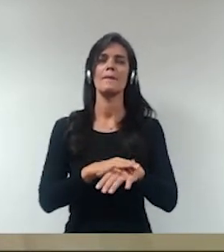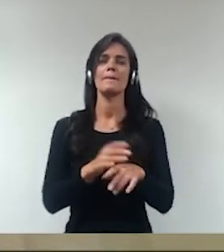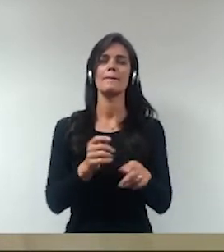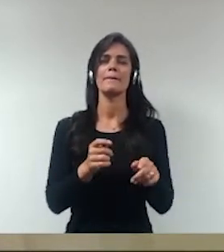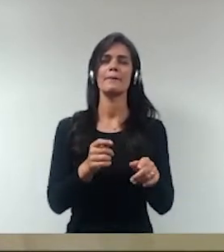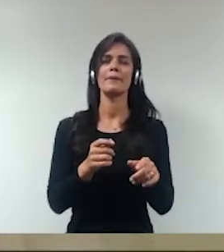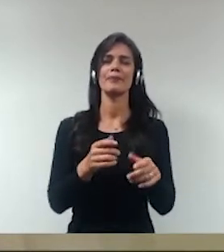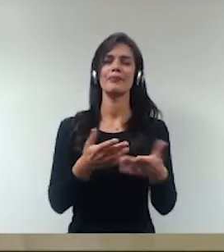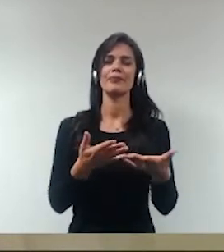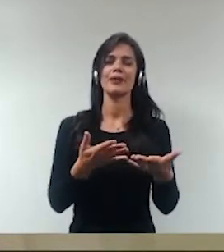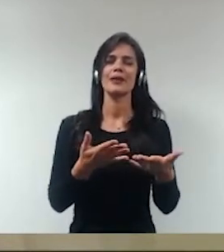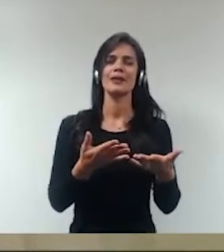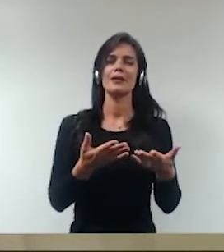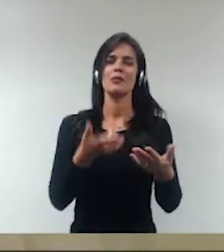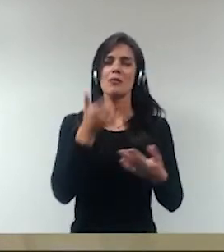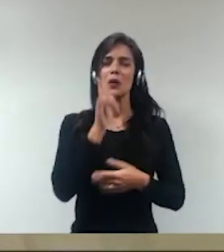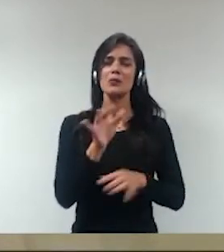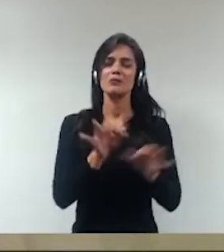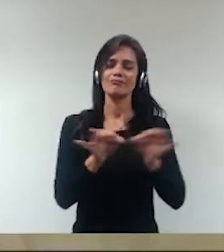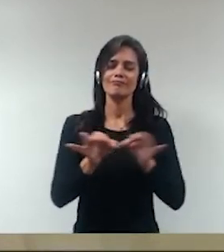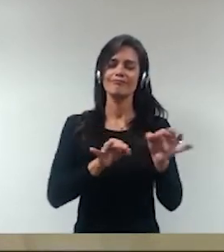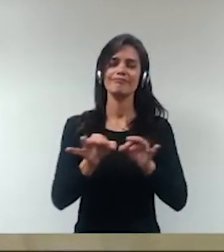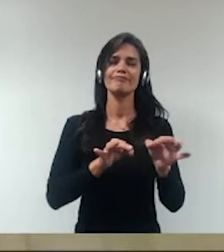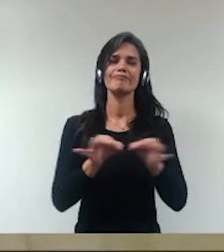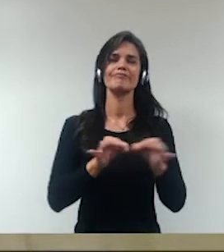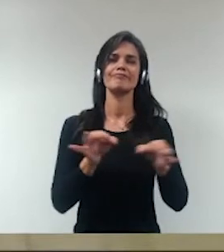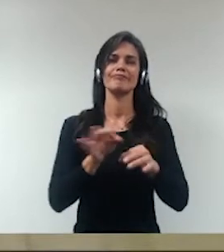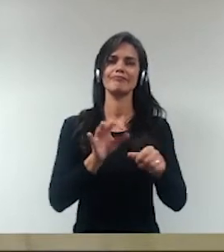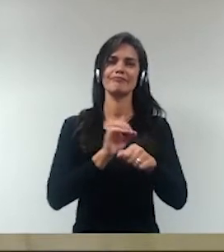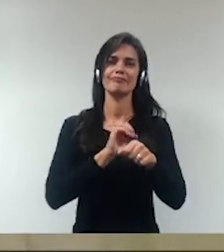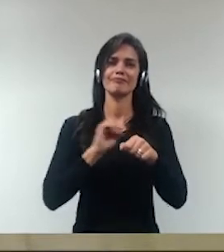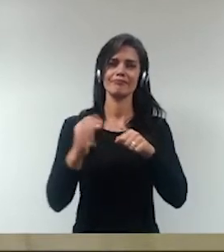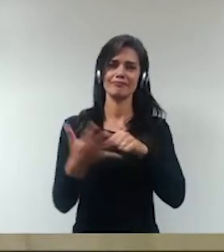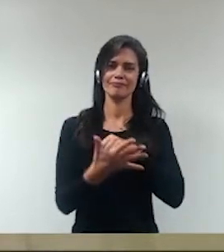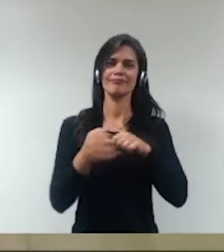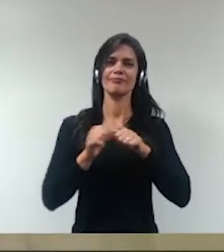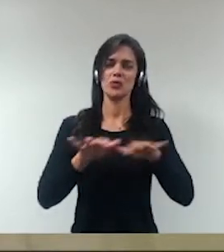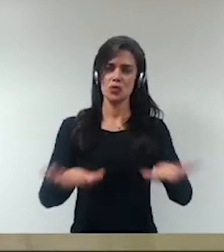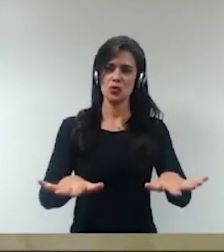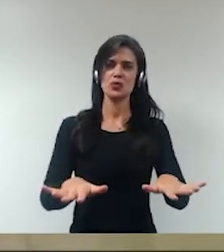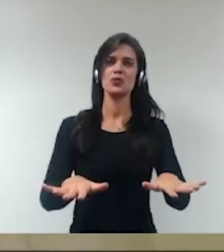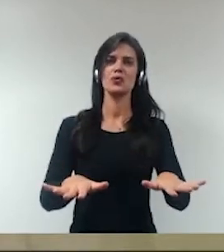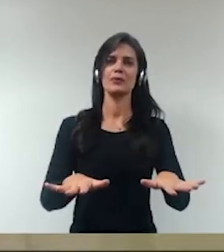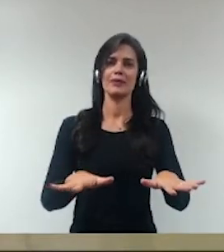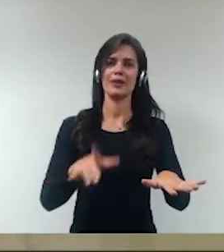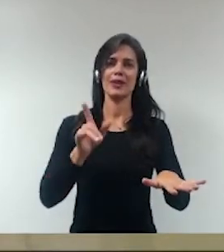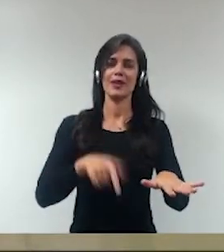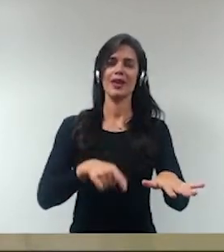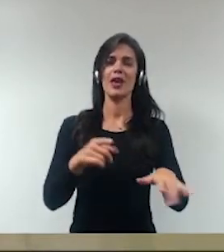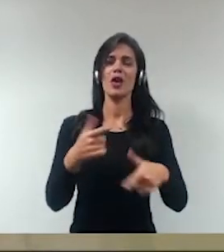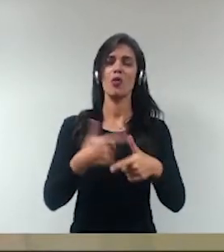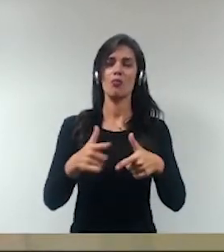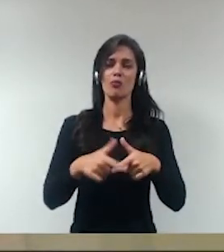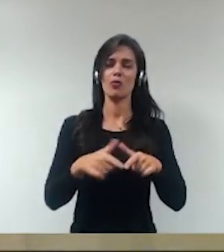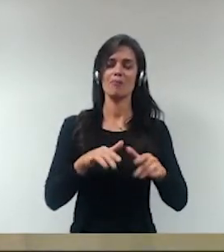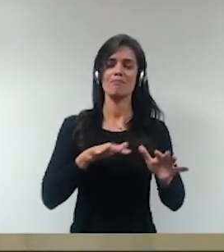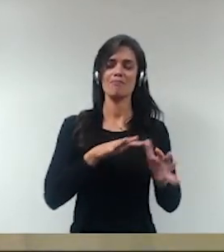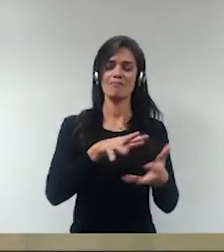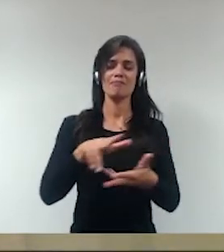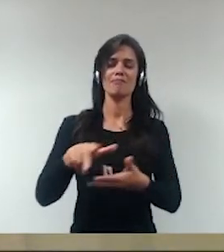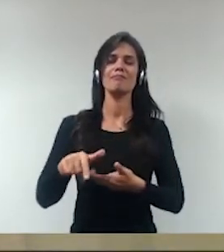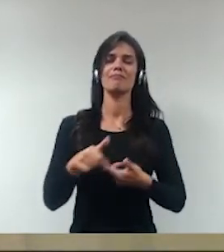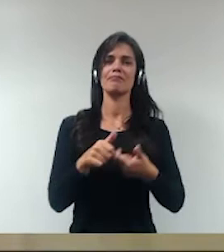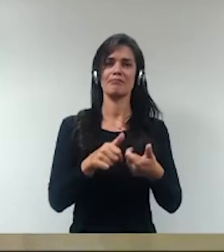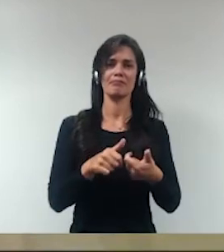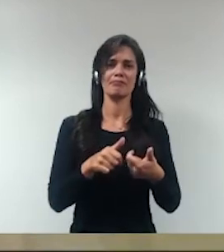exatamente para lidar com essa situação de emergência pública, de importância internacional, decorrente exatamente